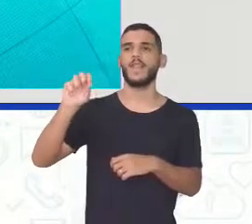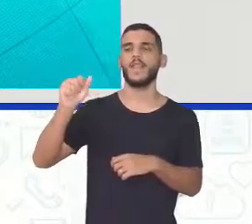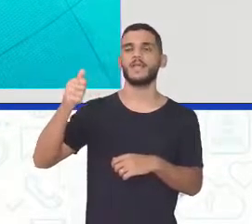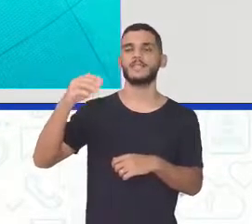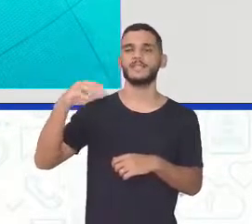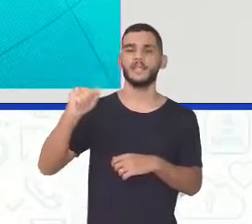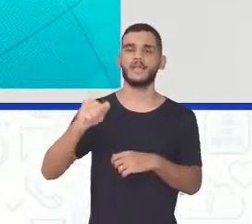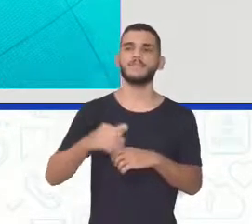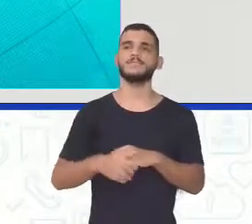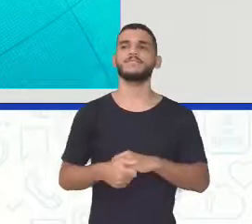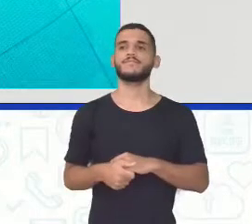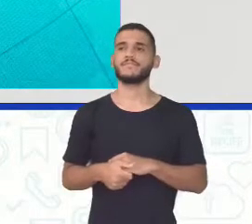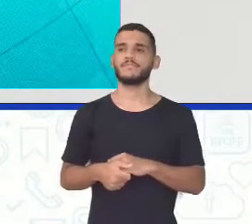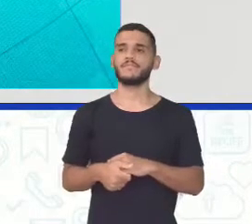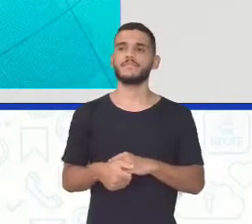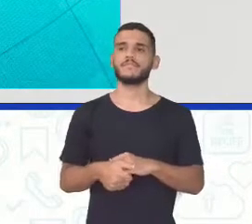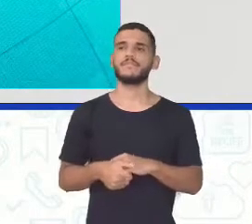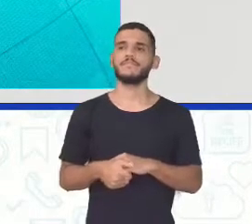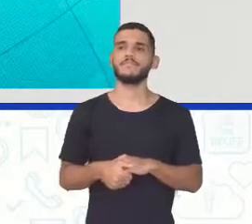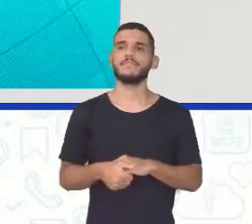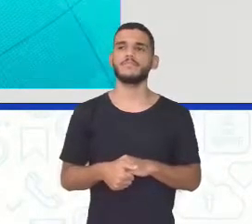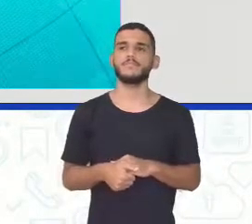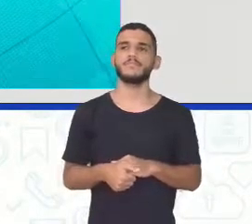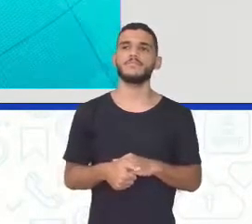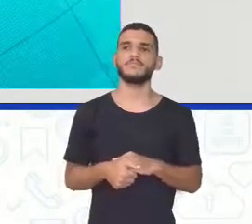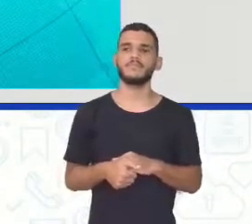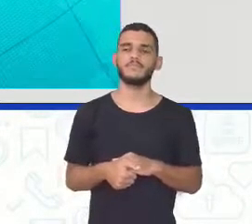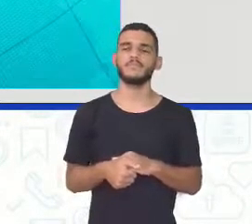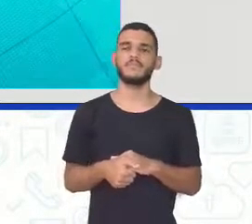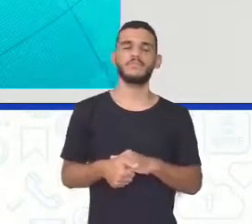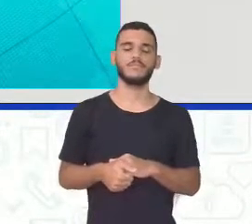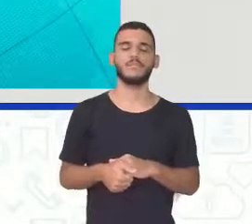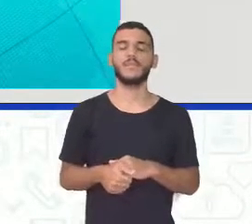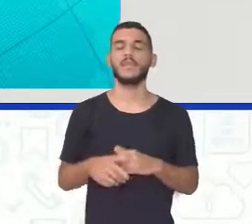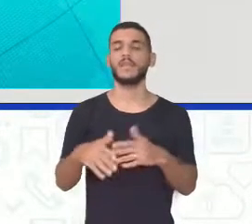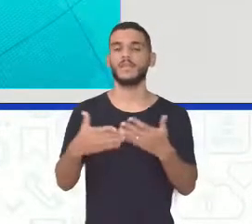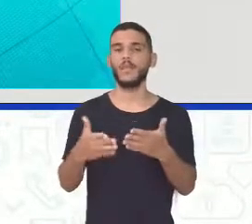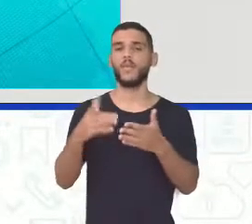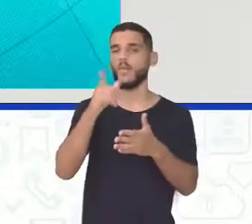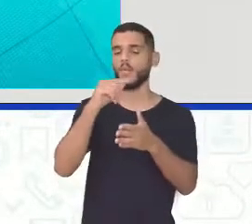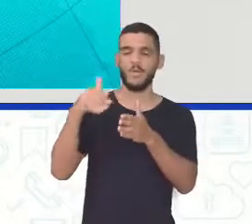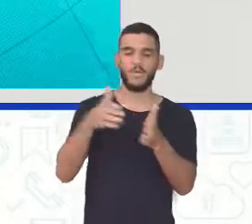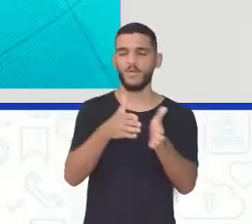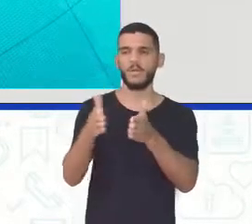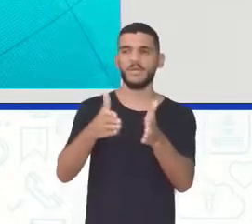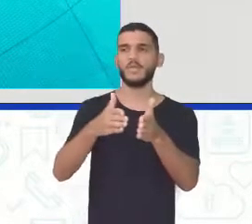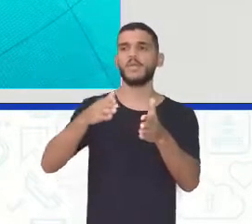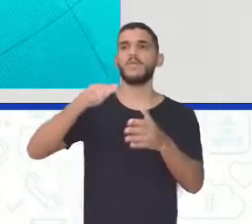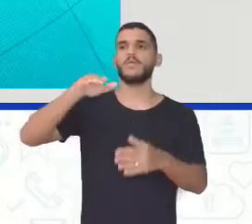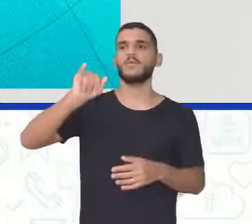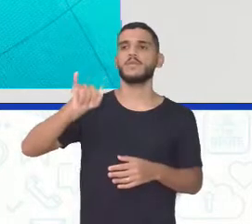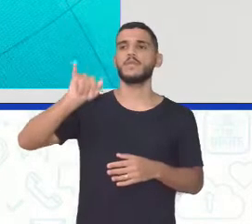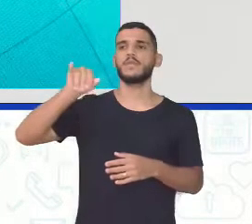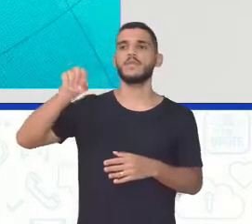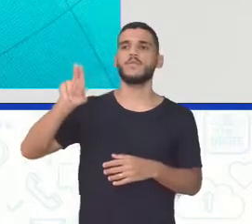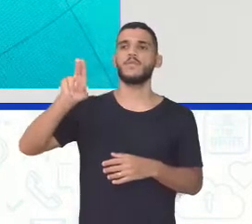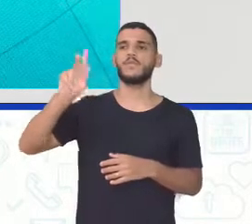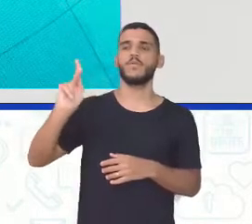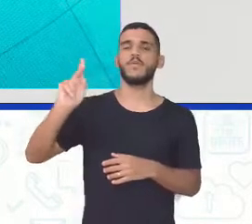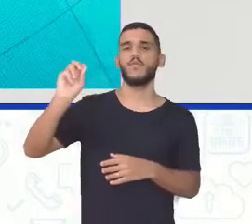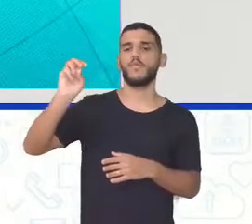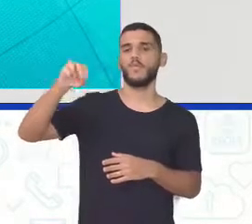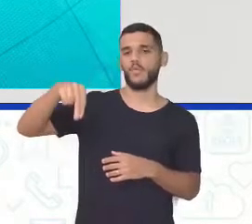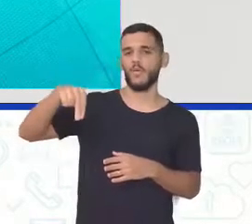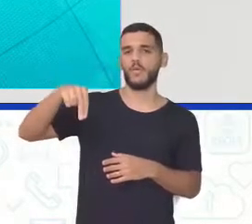Rosinha aí ó É Yukon Territory Então o território Do rio Yukon Né? Ele parte Tanto para os Estados